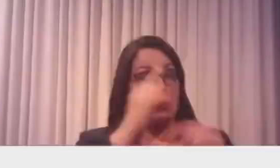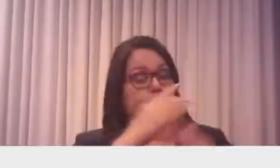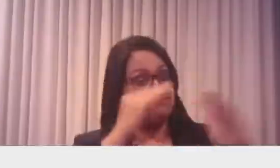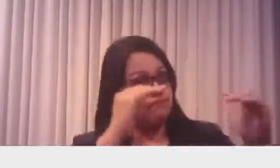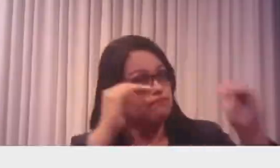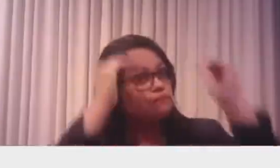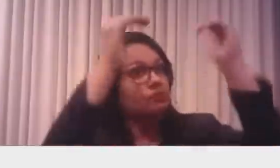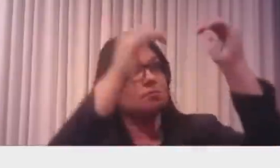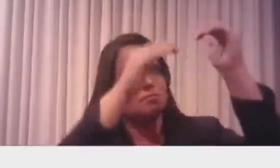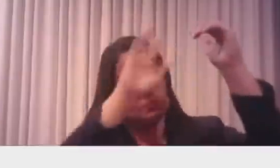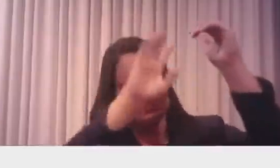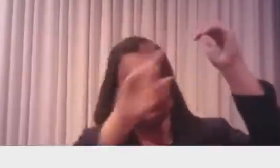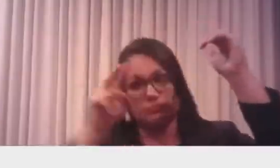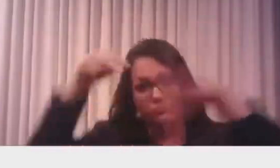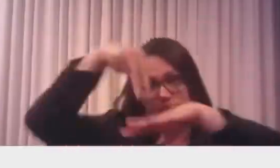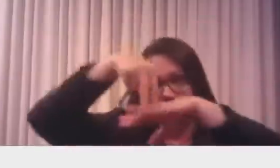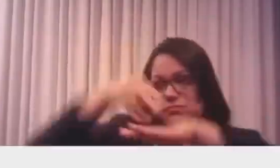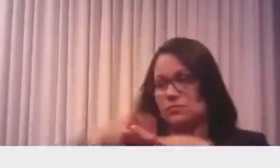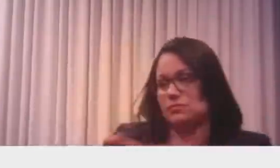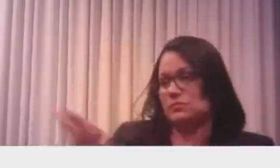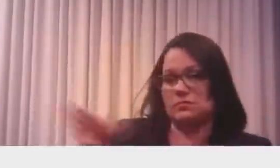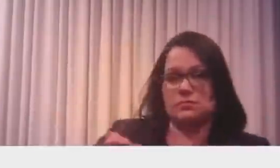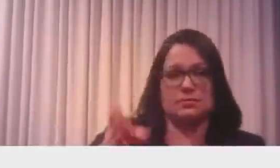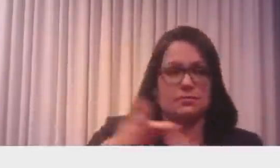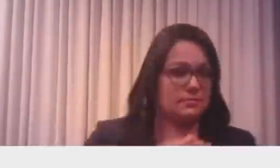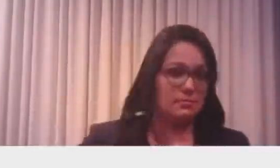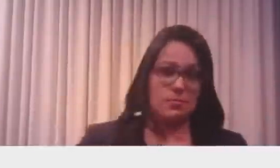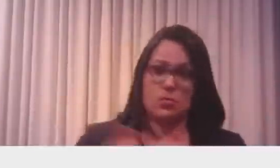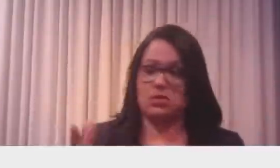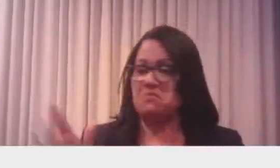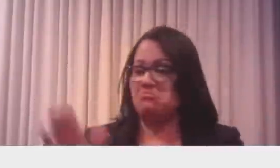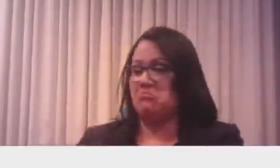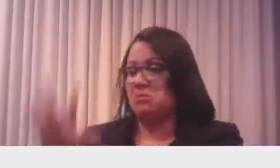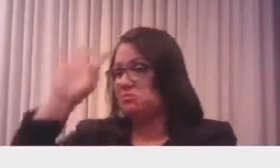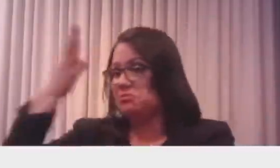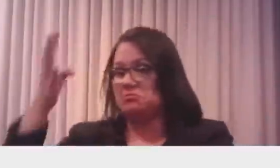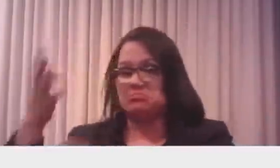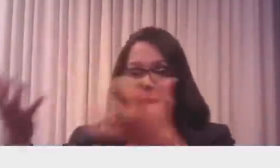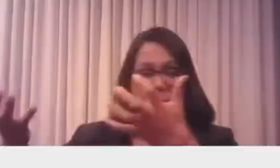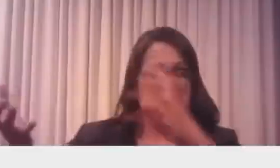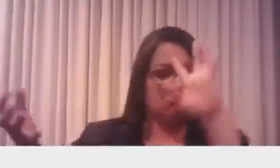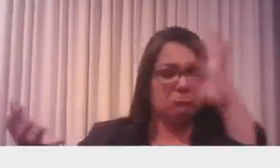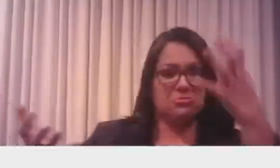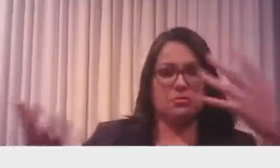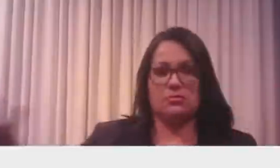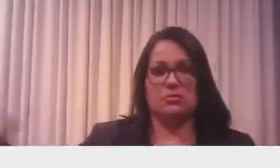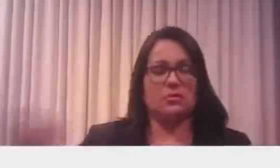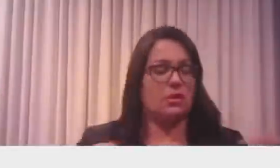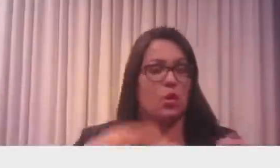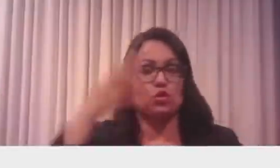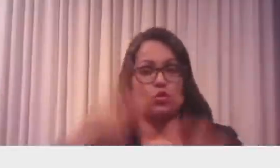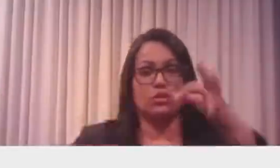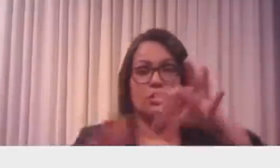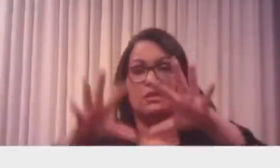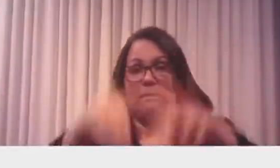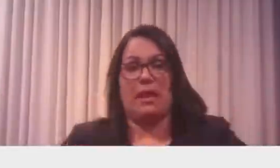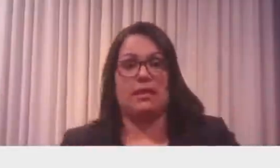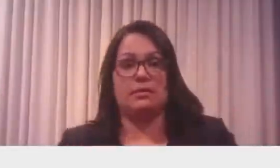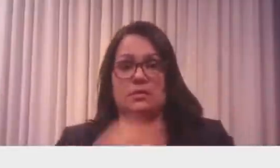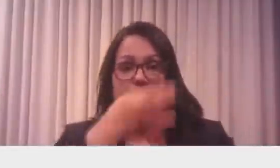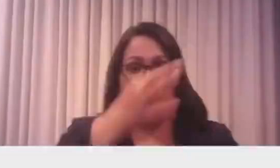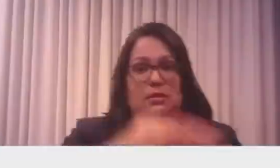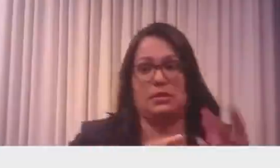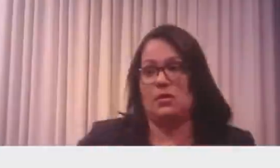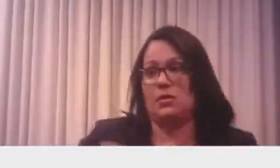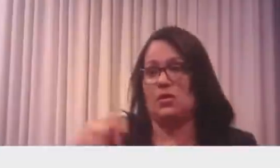seja realmente o norte. Agora, a partir do momento que entra a justiça, entra a governadora, entra a prefeito, é com